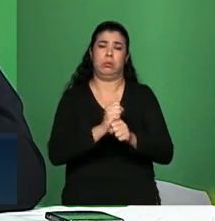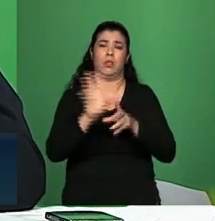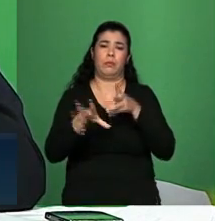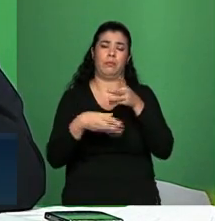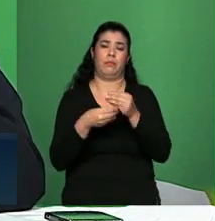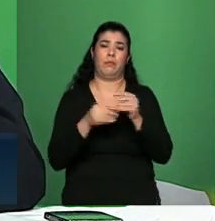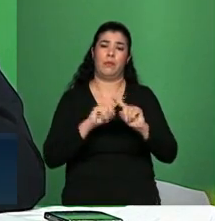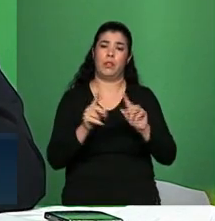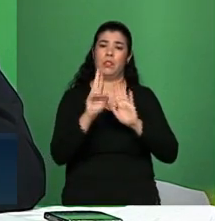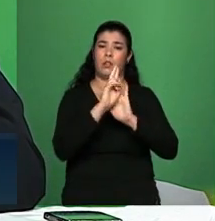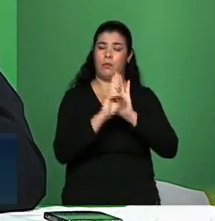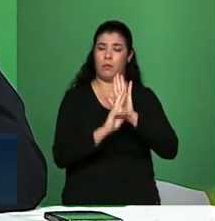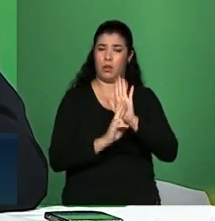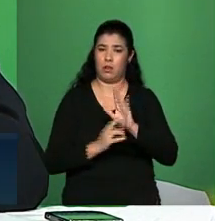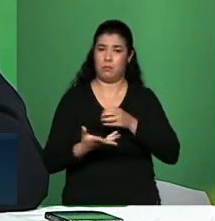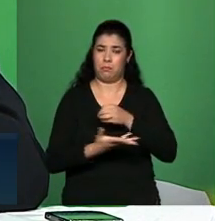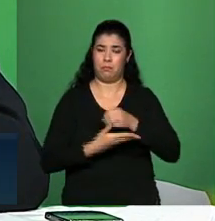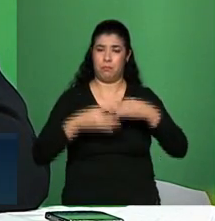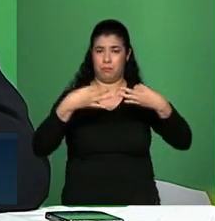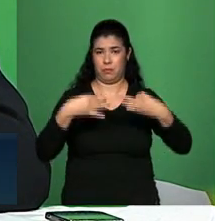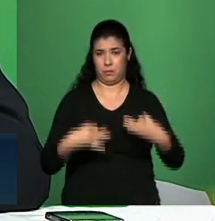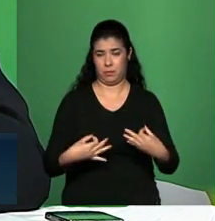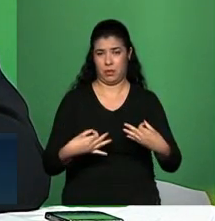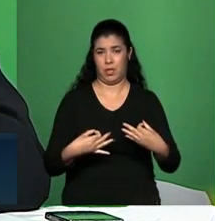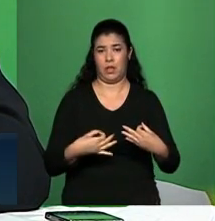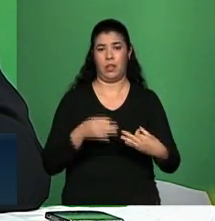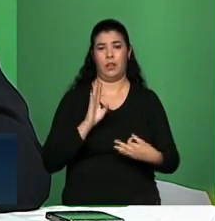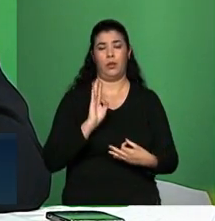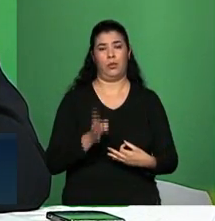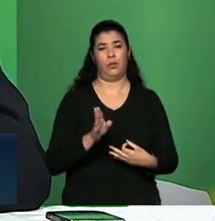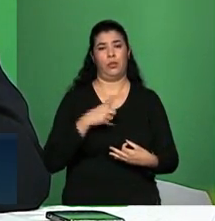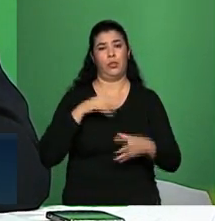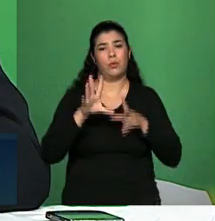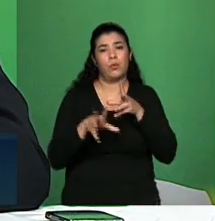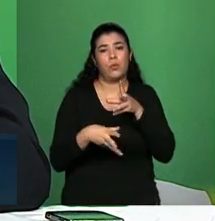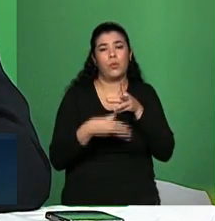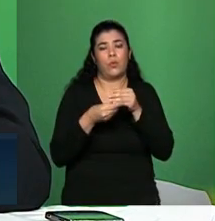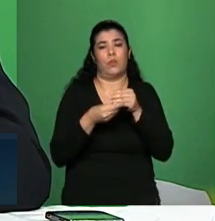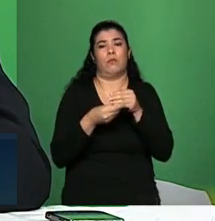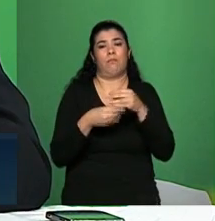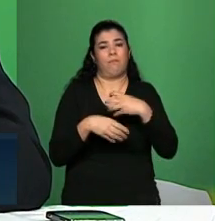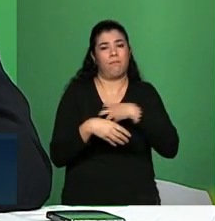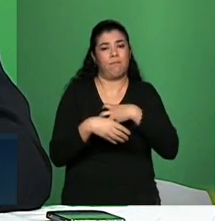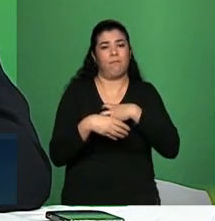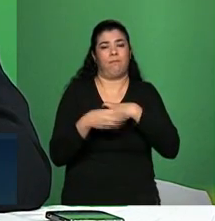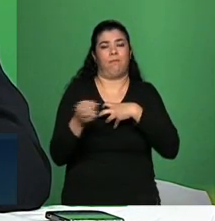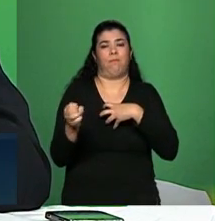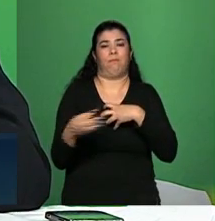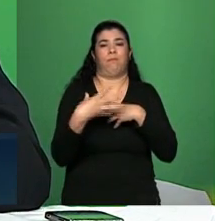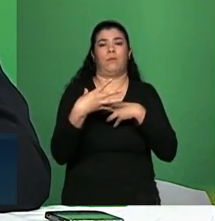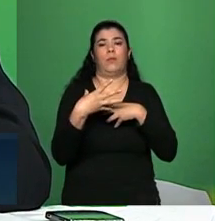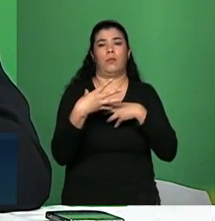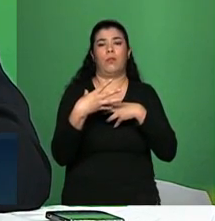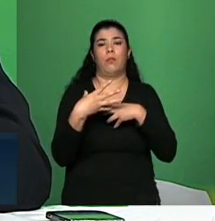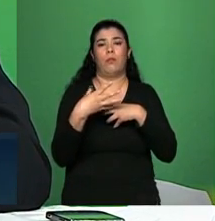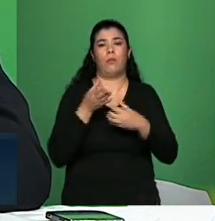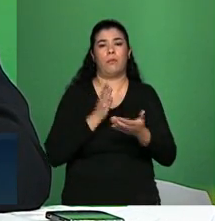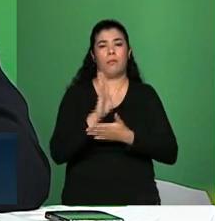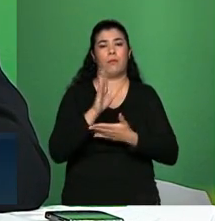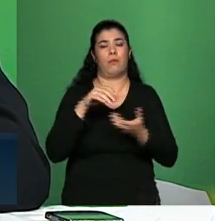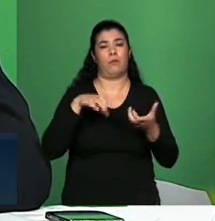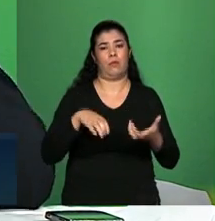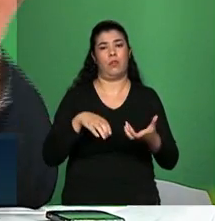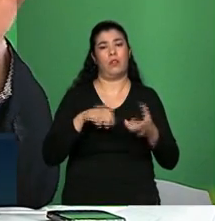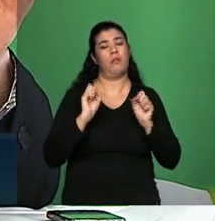temos uma regra sólida uma regra que incorporou a inovação do Congresso e ela